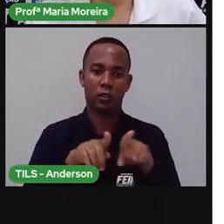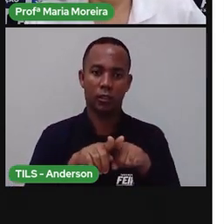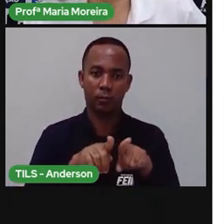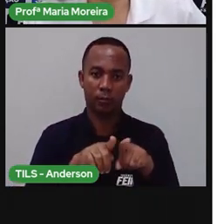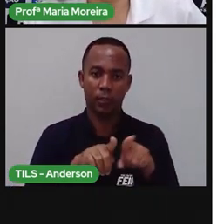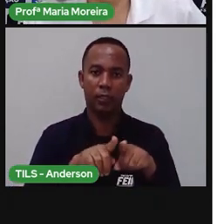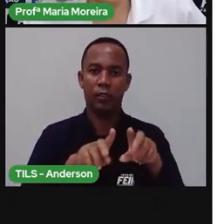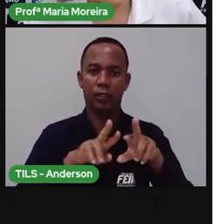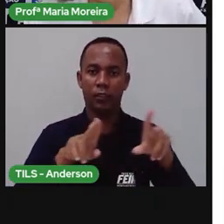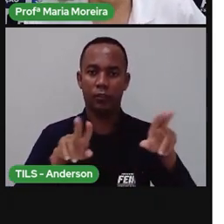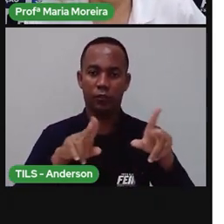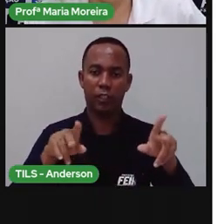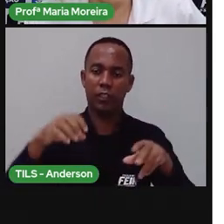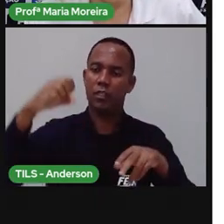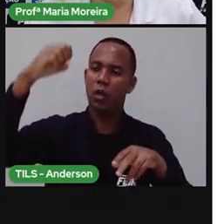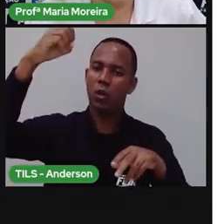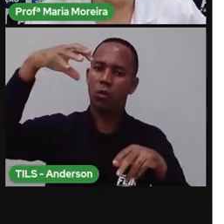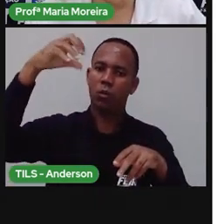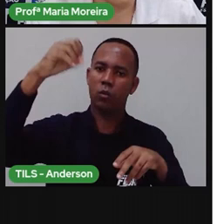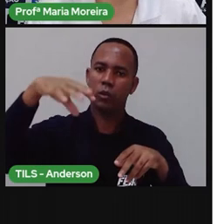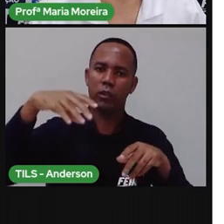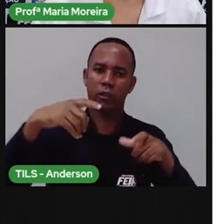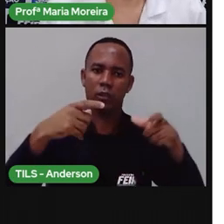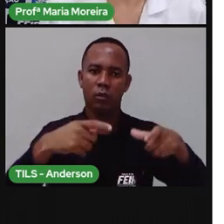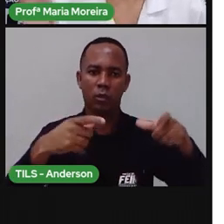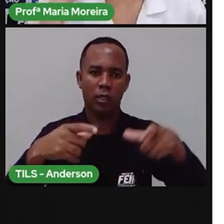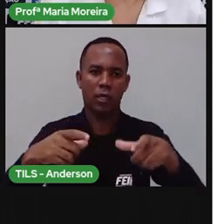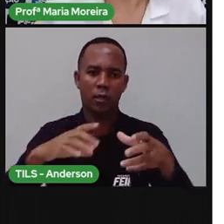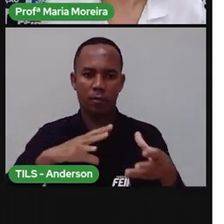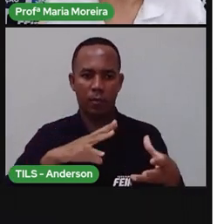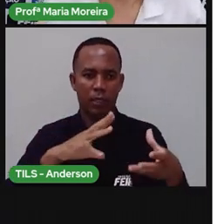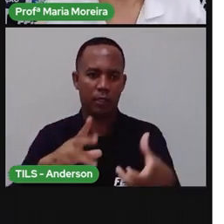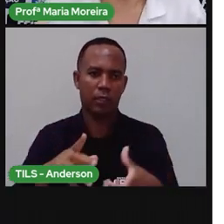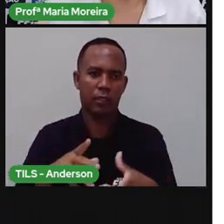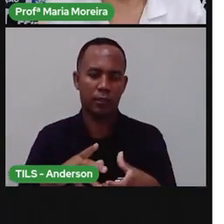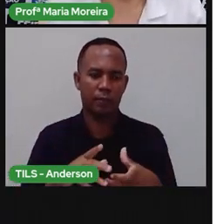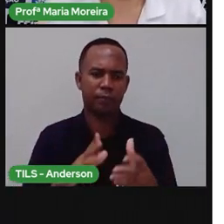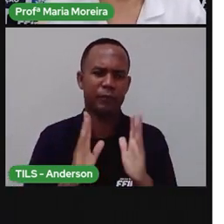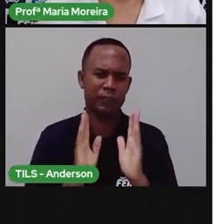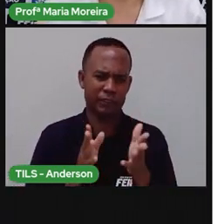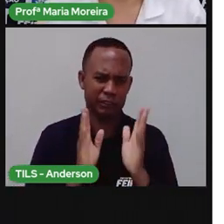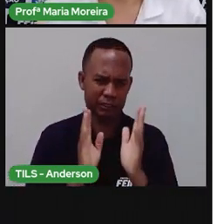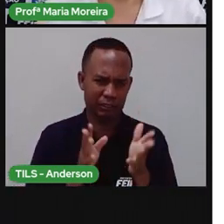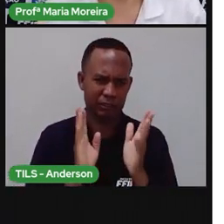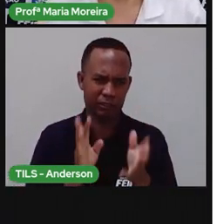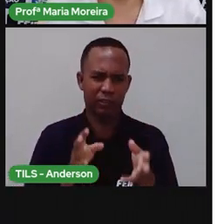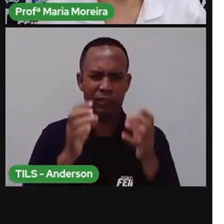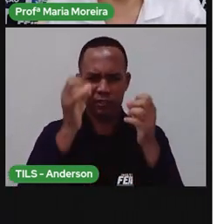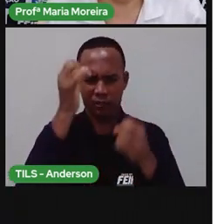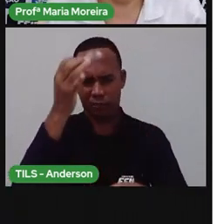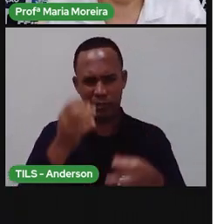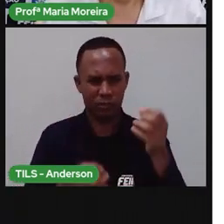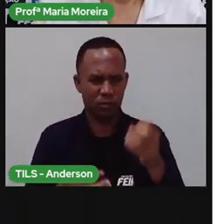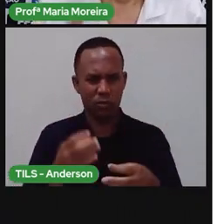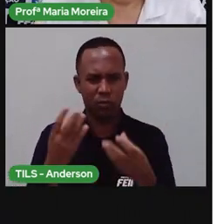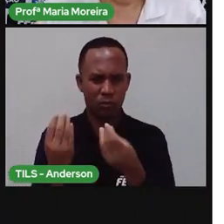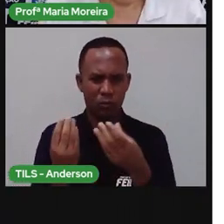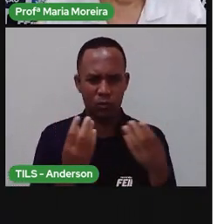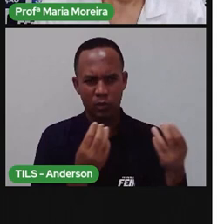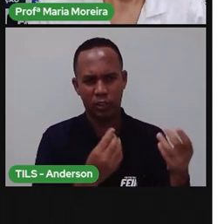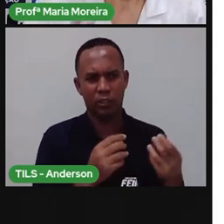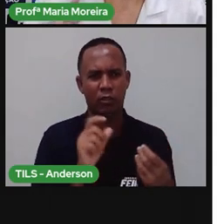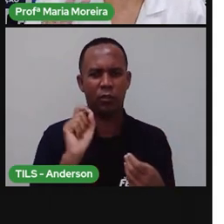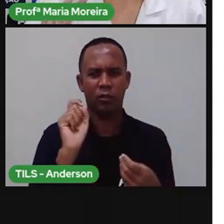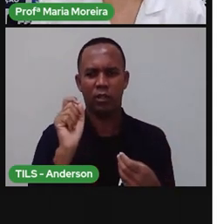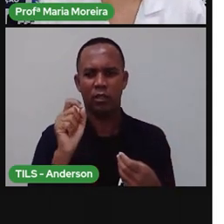à diferença de iluminação nas diferentes áreas do planeta. A Pró já repetiu isso aqui várias e várias e várias e várias vezes. Que é o